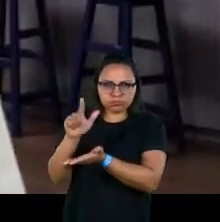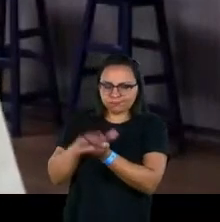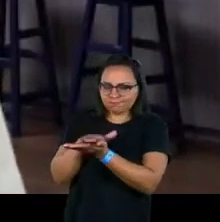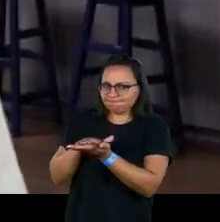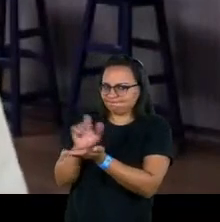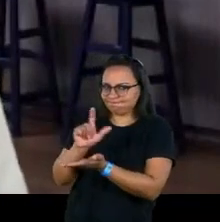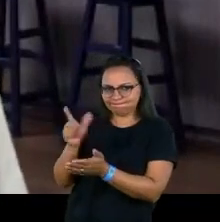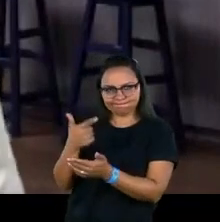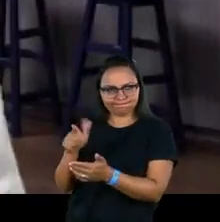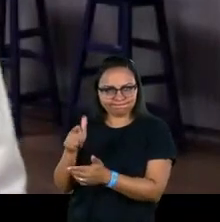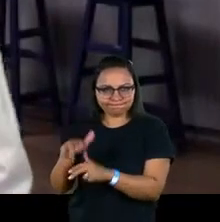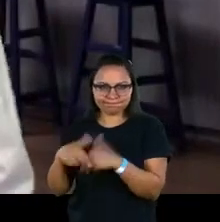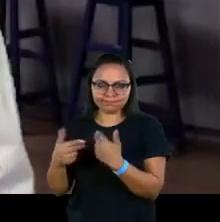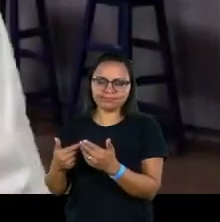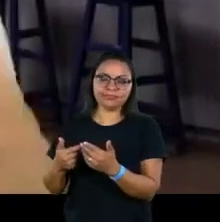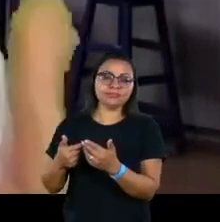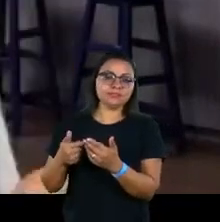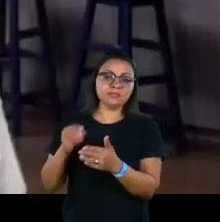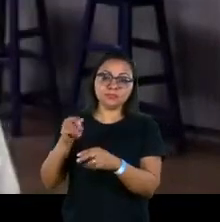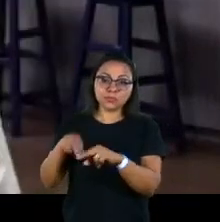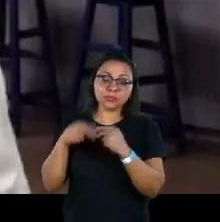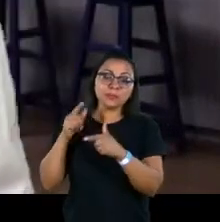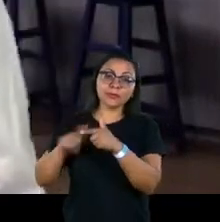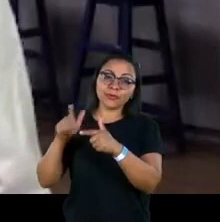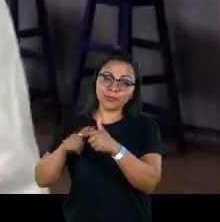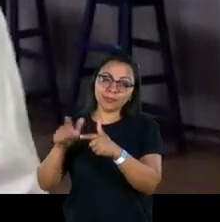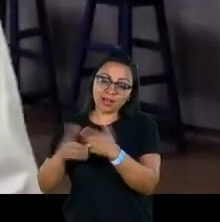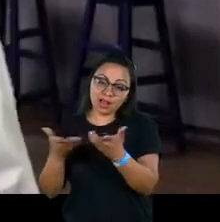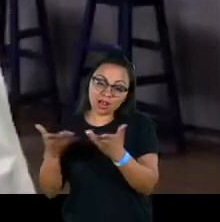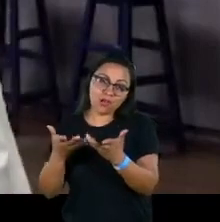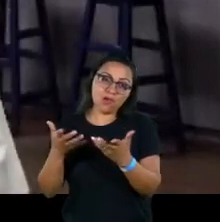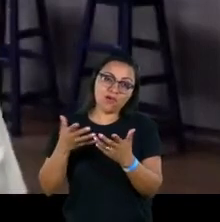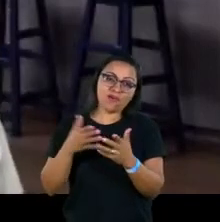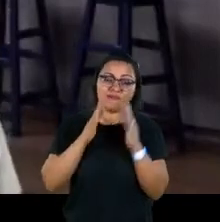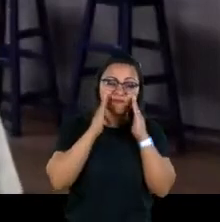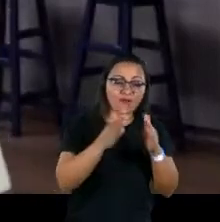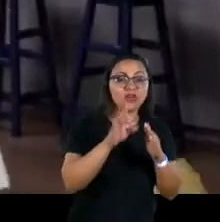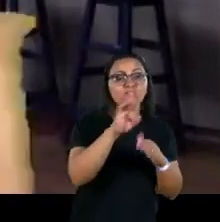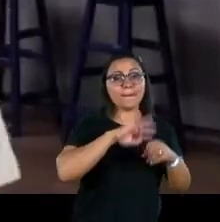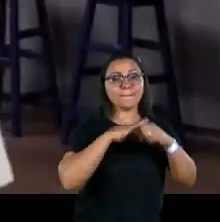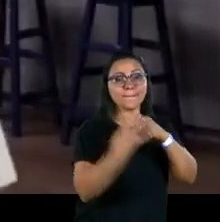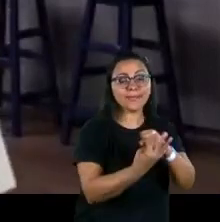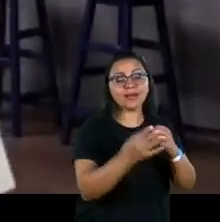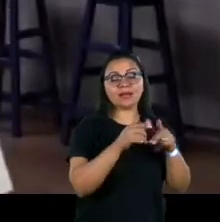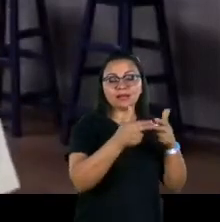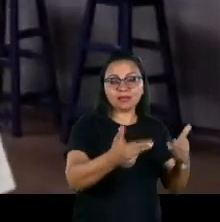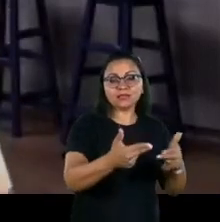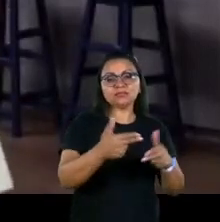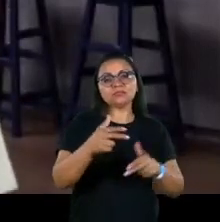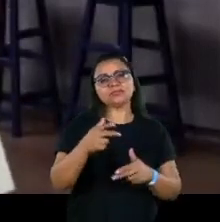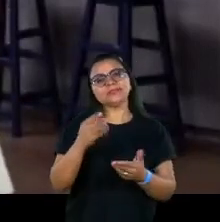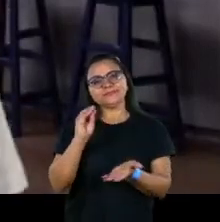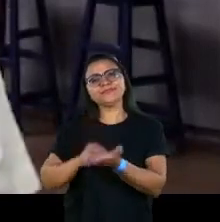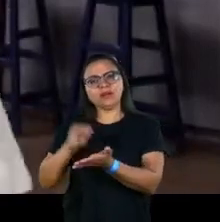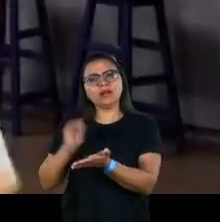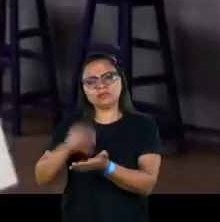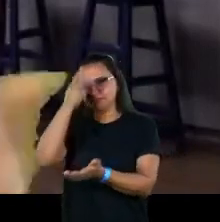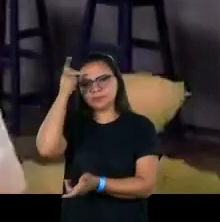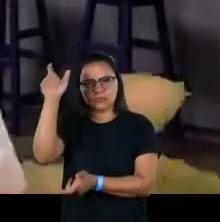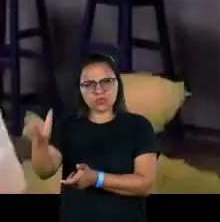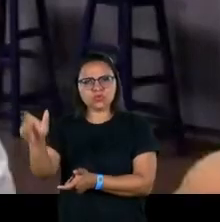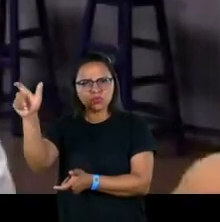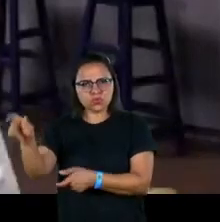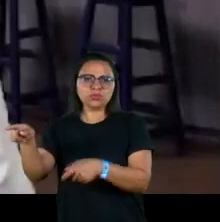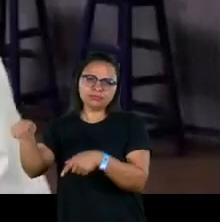de financiamentos anteriores por causa da problemática emergencial e aí você acaba tendo uma falta mesmo de pessoas